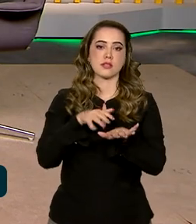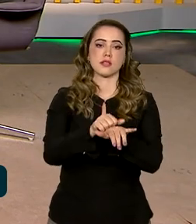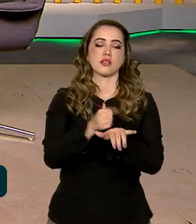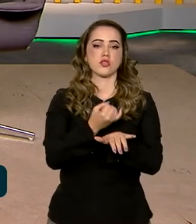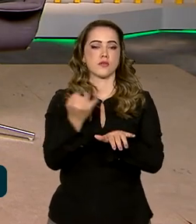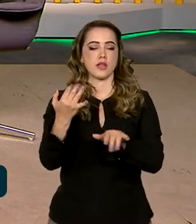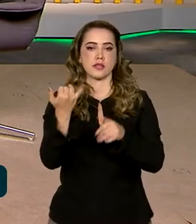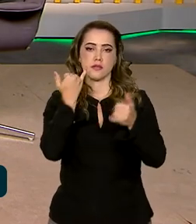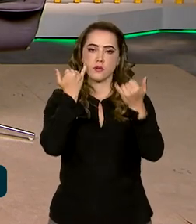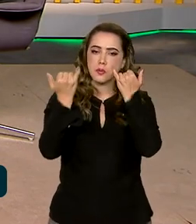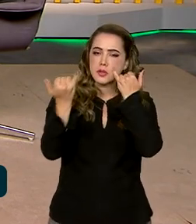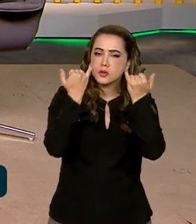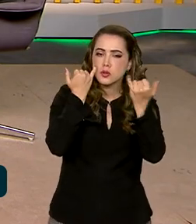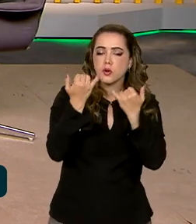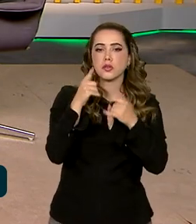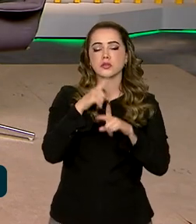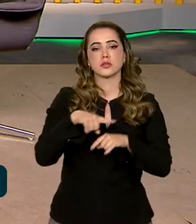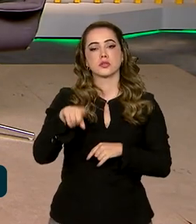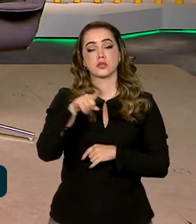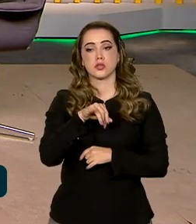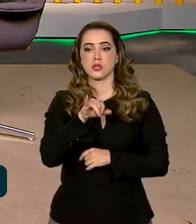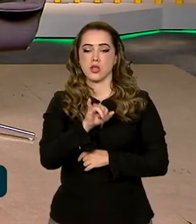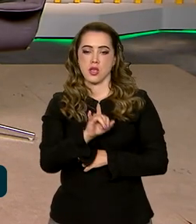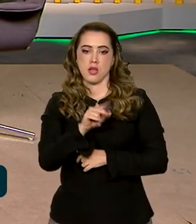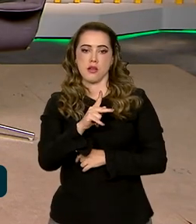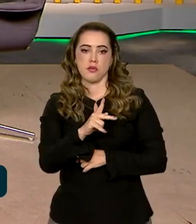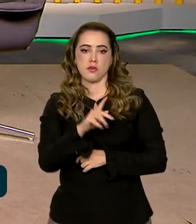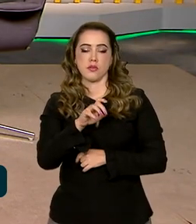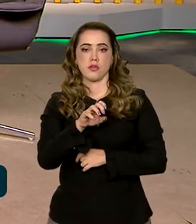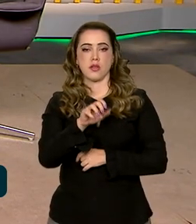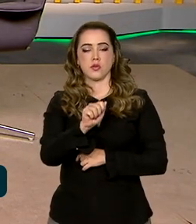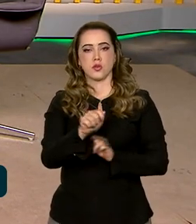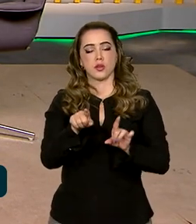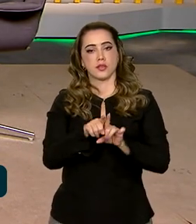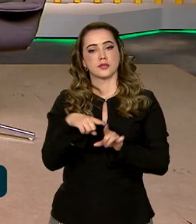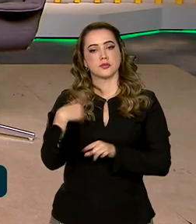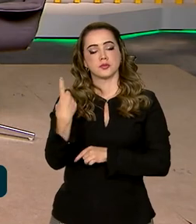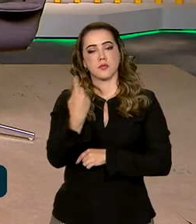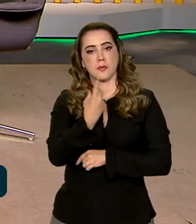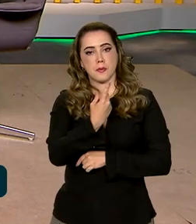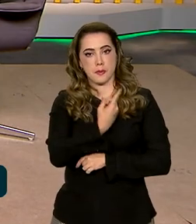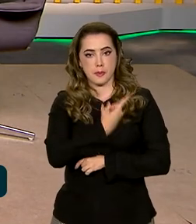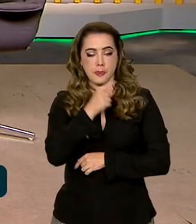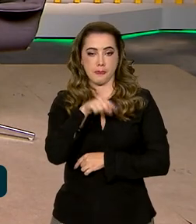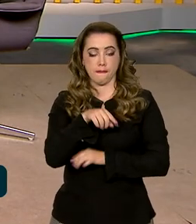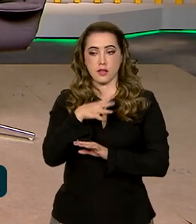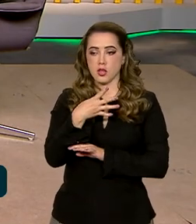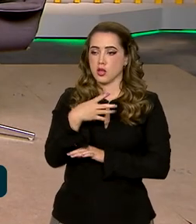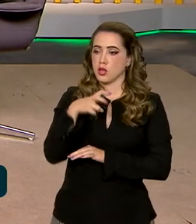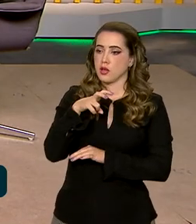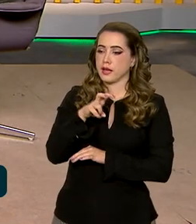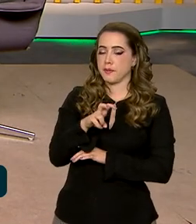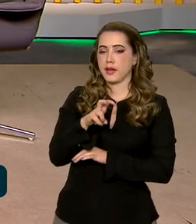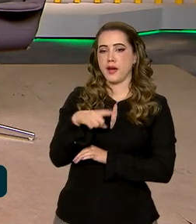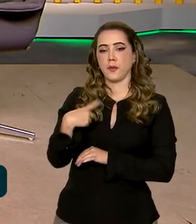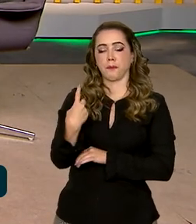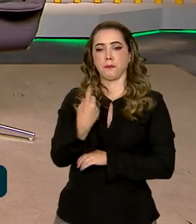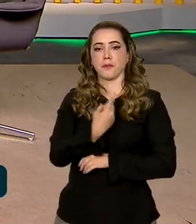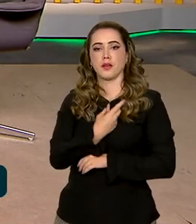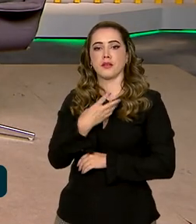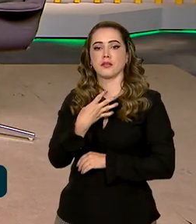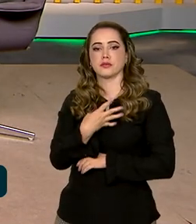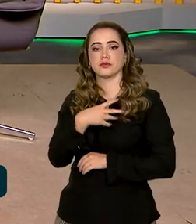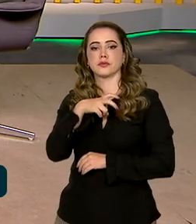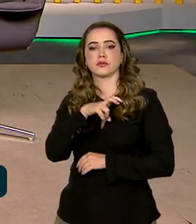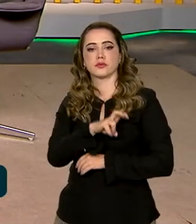de dado, né. Puxar uma aqui que é o IPEA, que aponta aí algo em torno de 45 mil mortes por ano causadas por